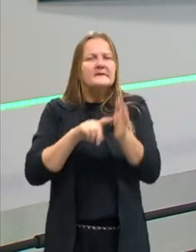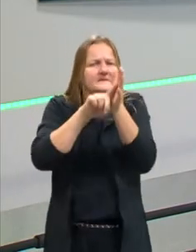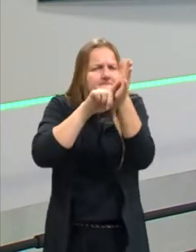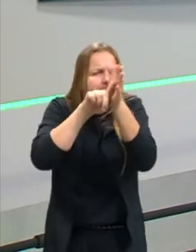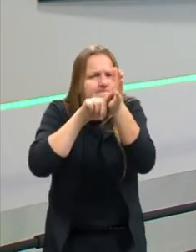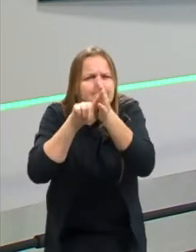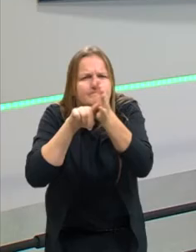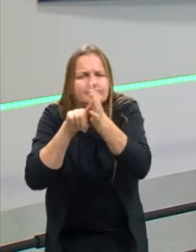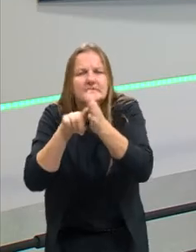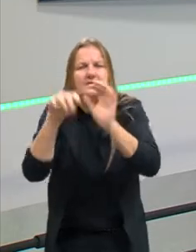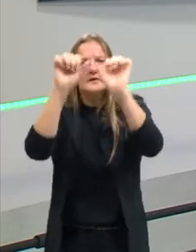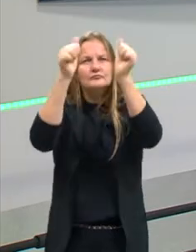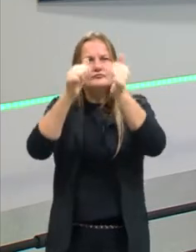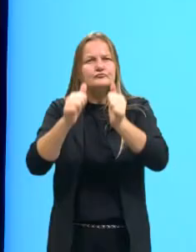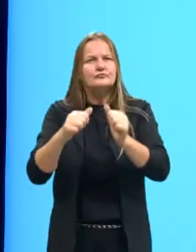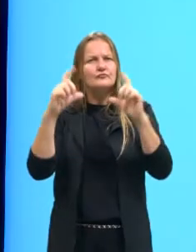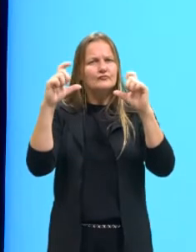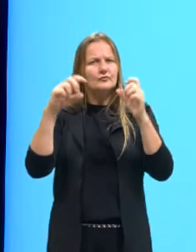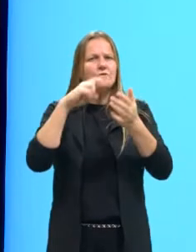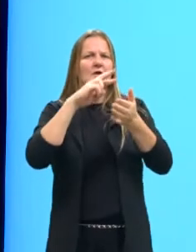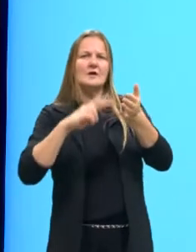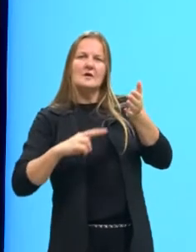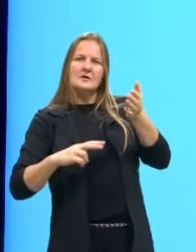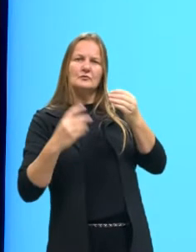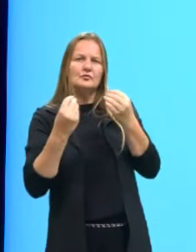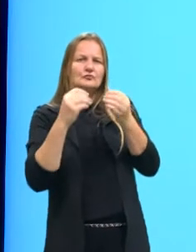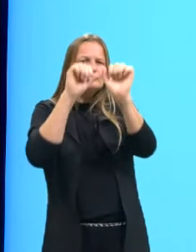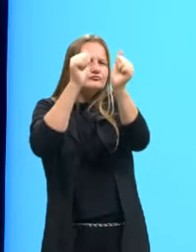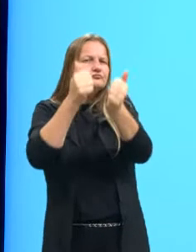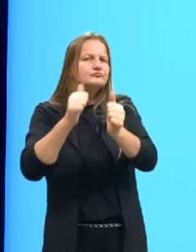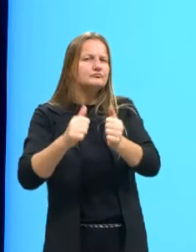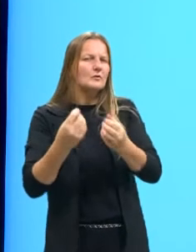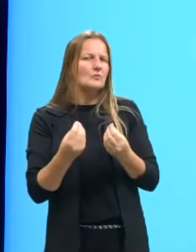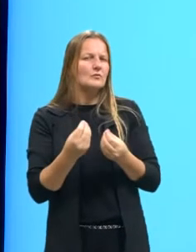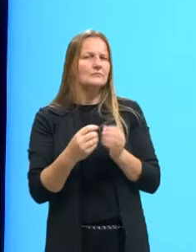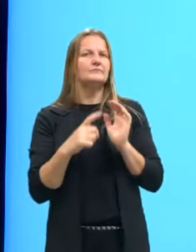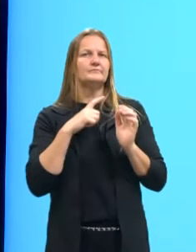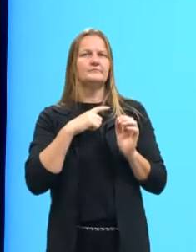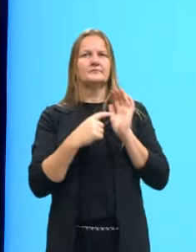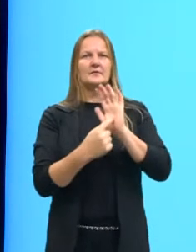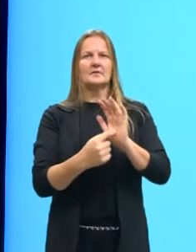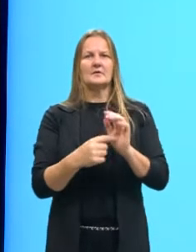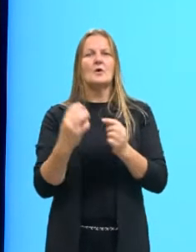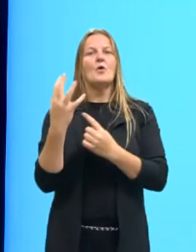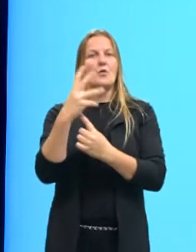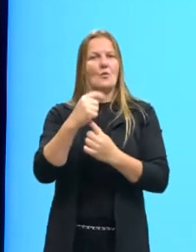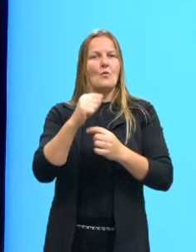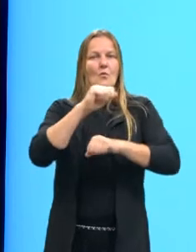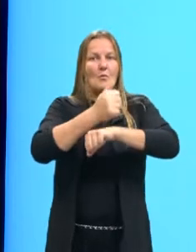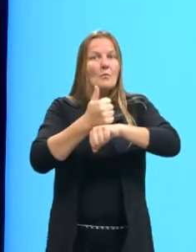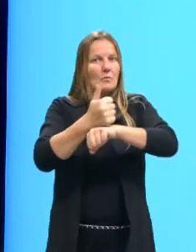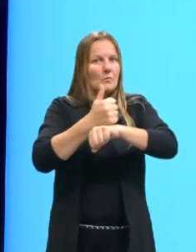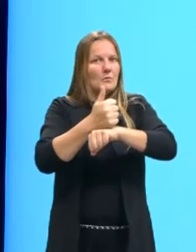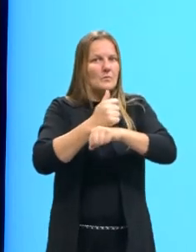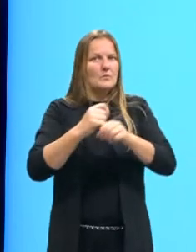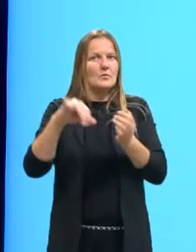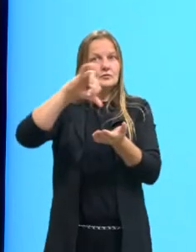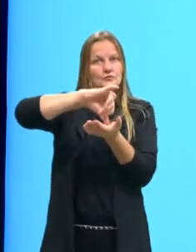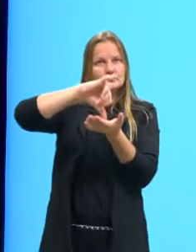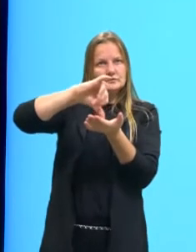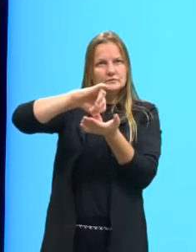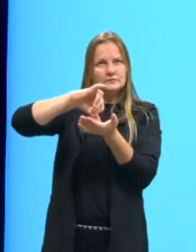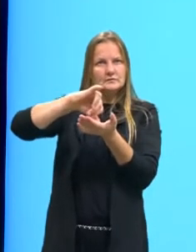Analisar a imagem, leitura de imagem. Então, o que nós temos aqui? Nós temos o artista no centro da imagem,